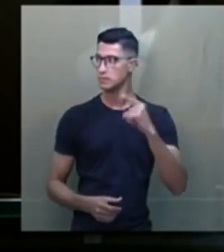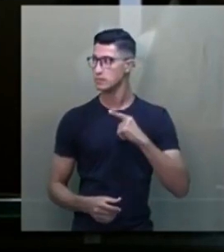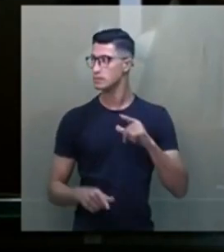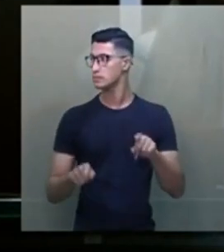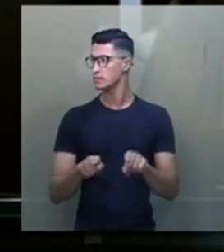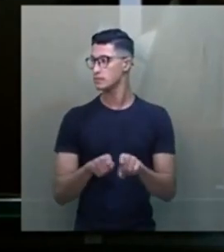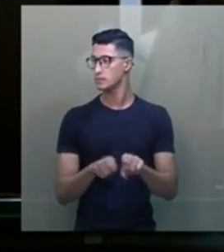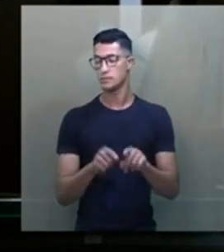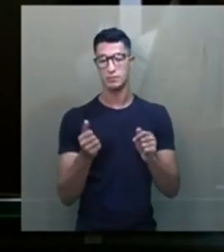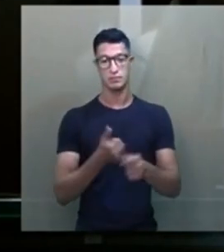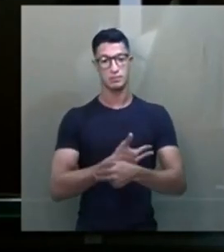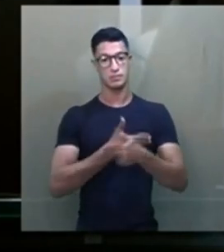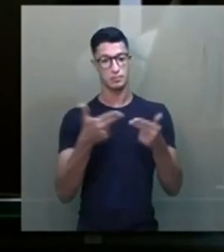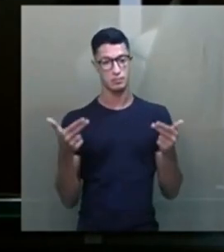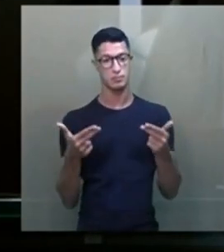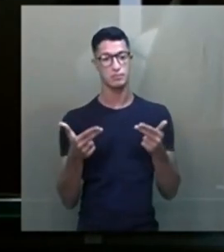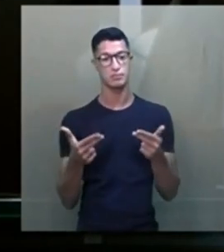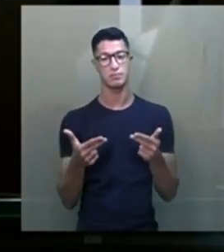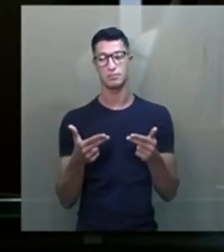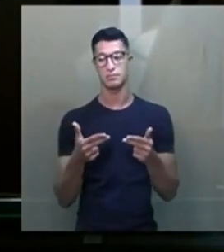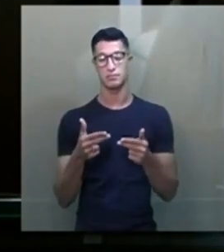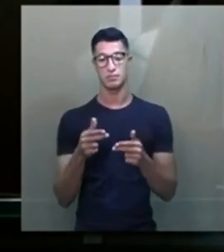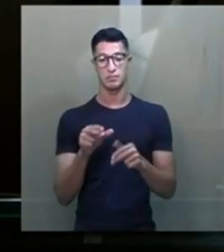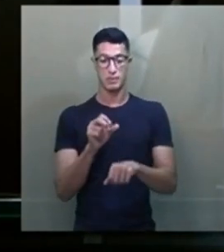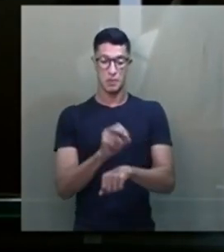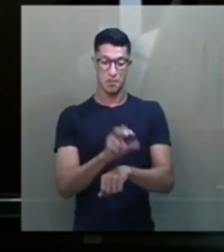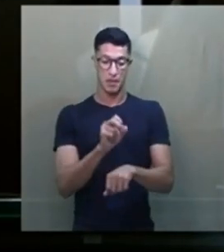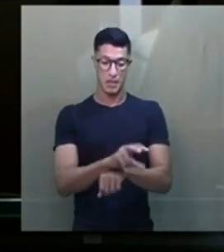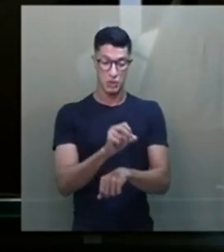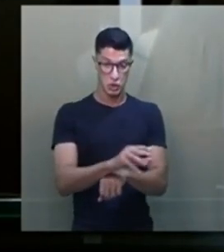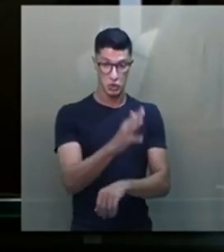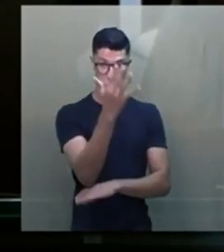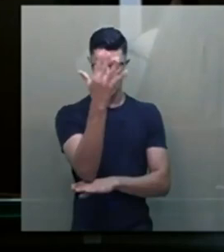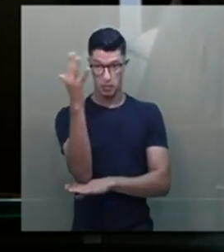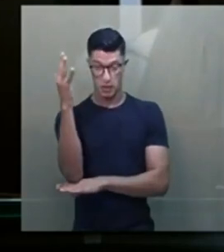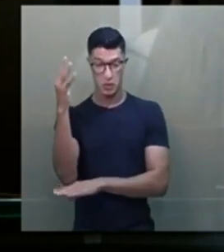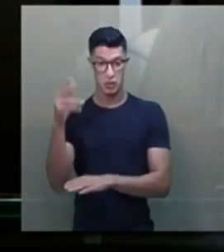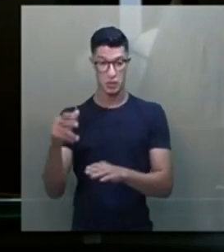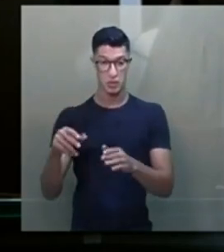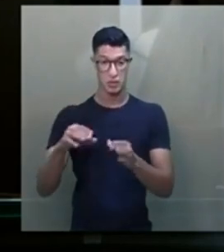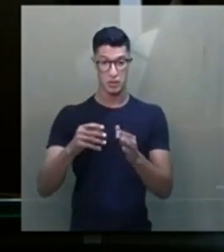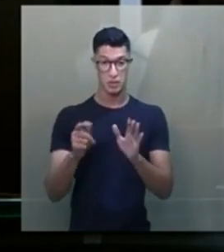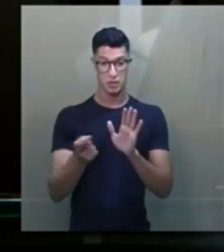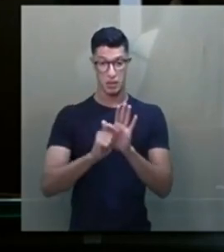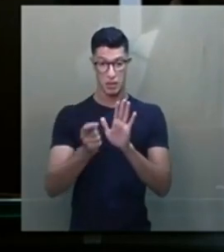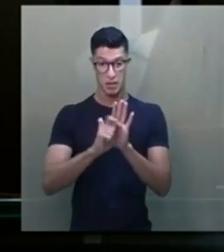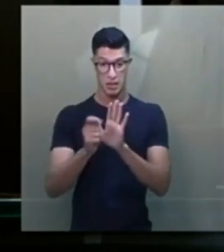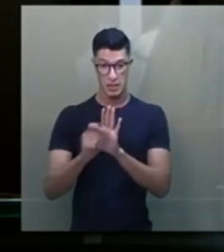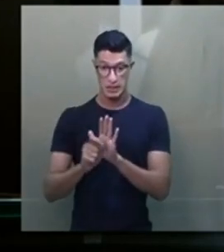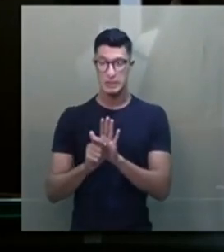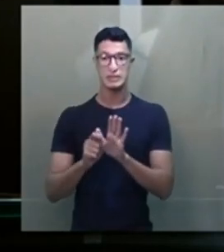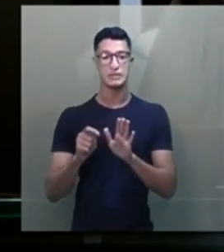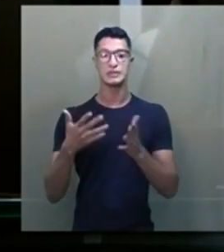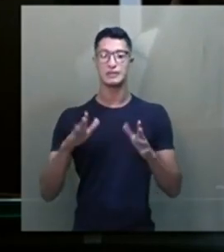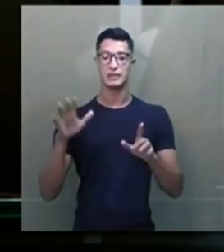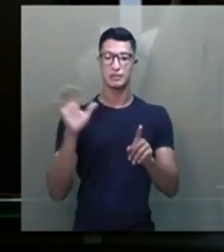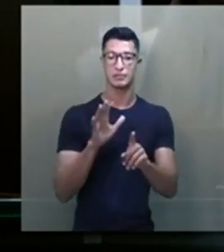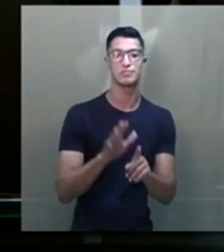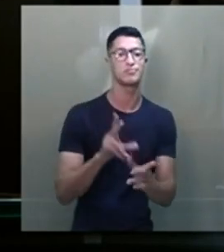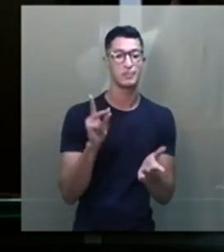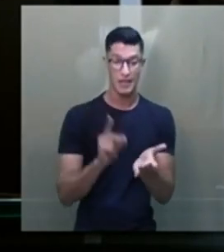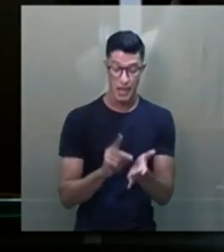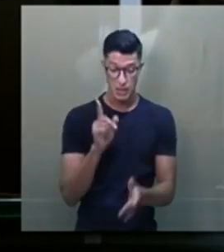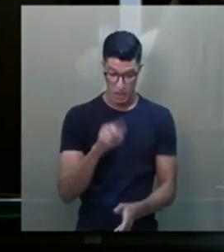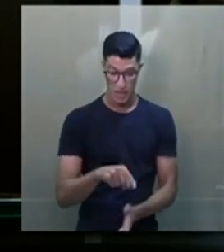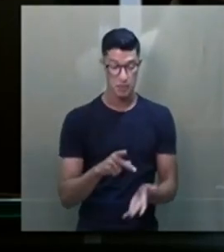também essa questão do plantio da maconha no Brasil, que o lobby está atuando de forma sorrateira, realmente, isso